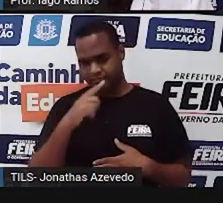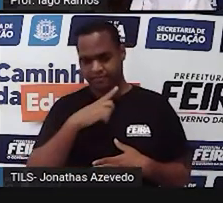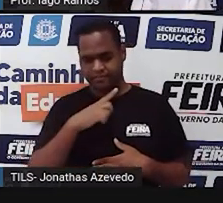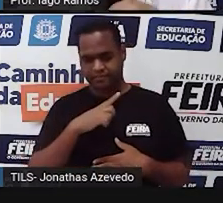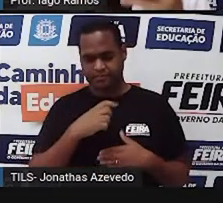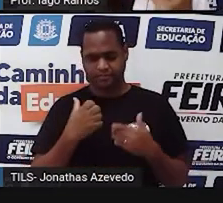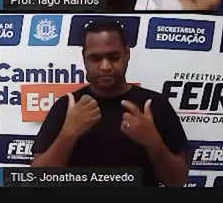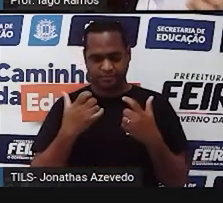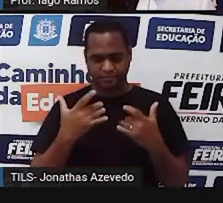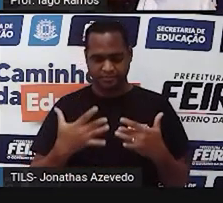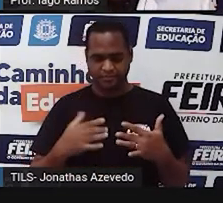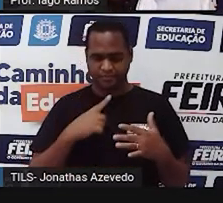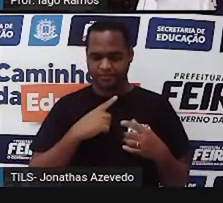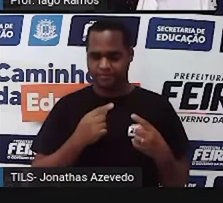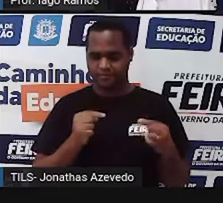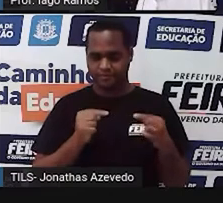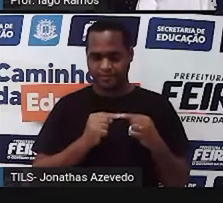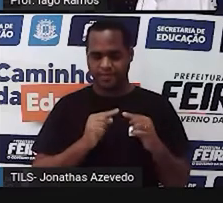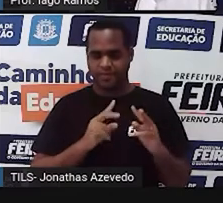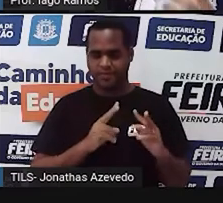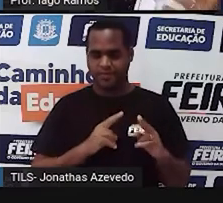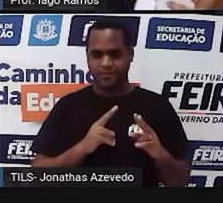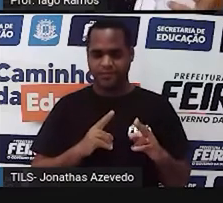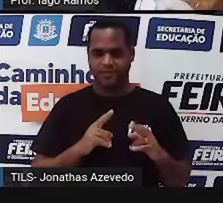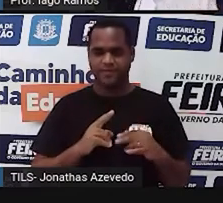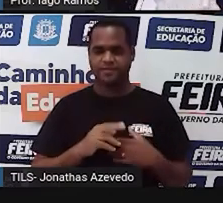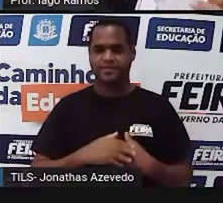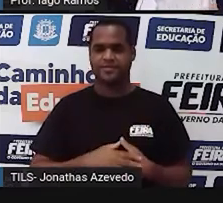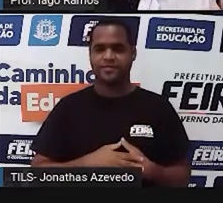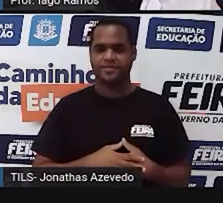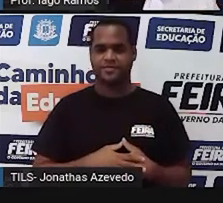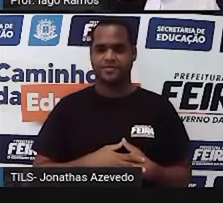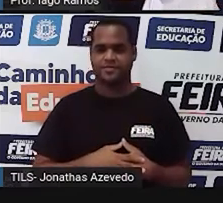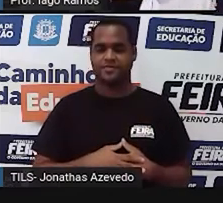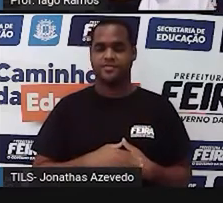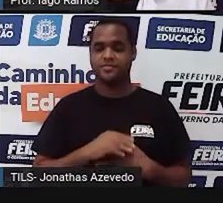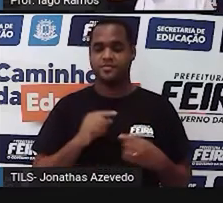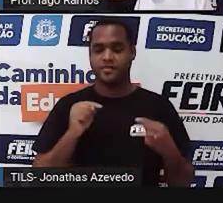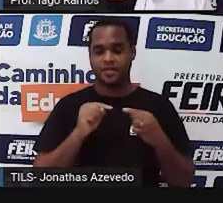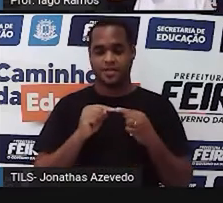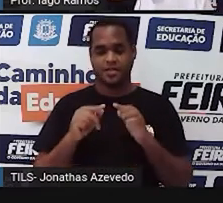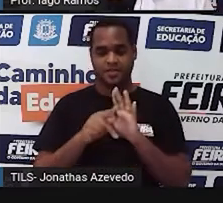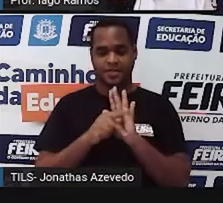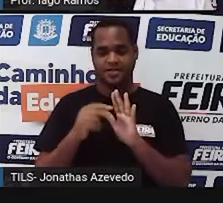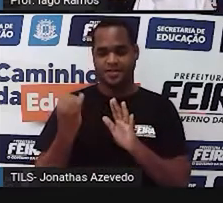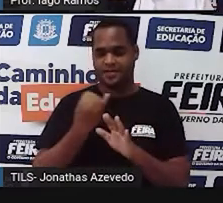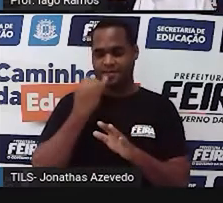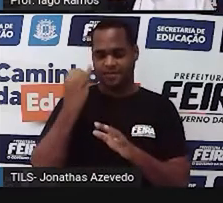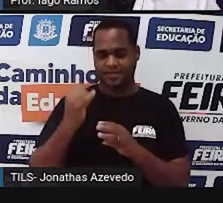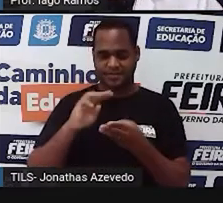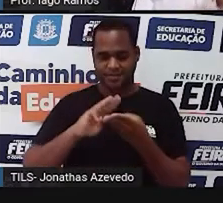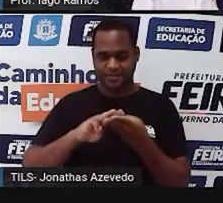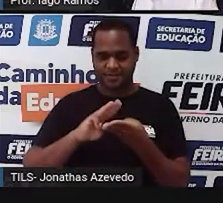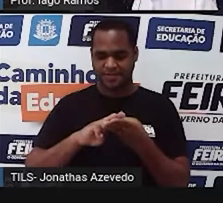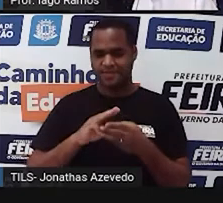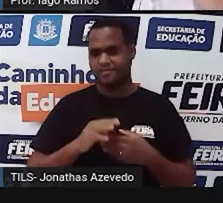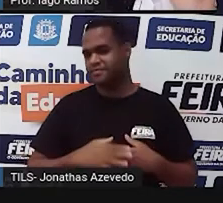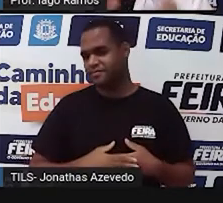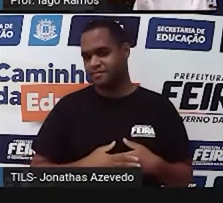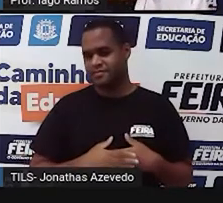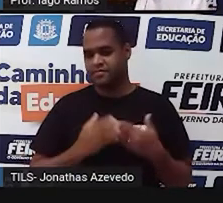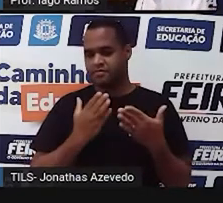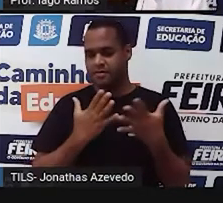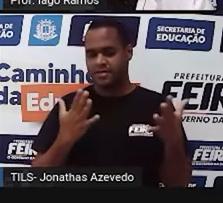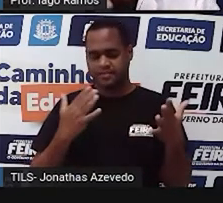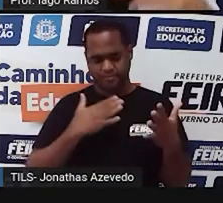uma igualdade que é uma parte muito importante da matemática, certo? Mas vamos